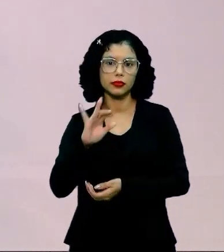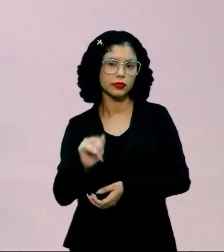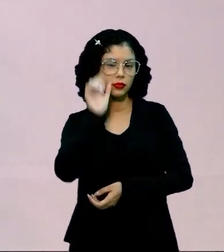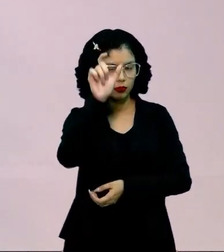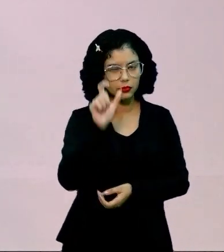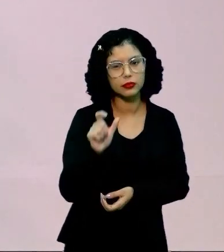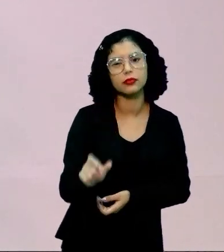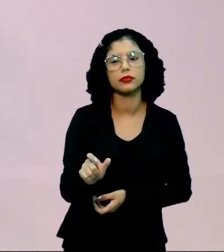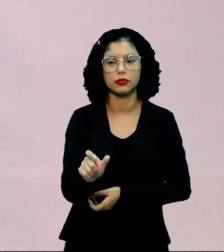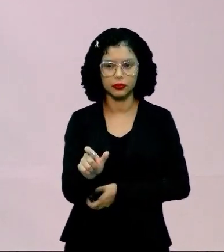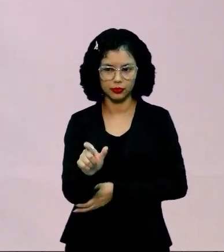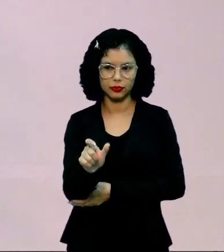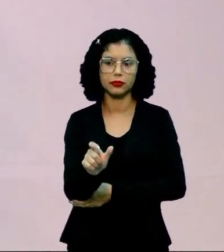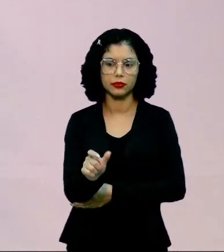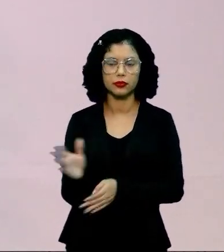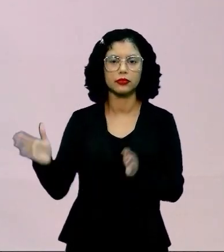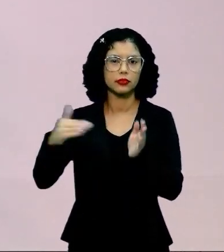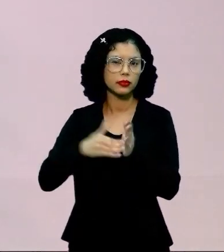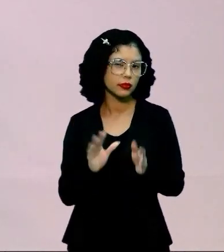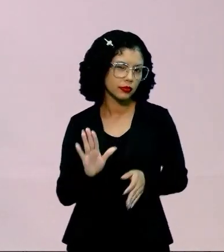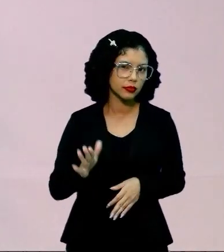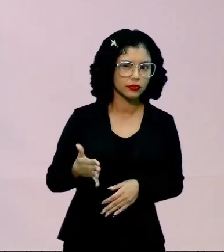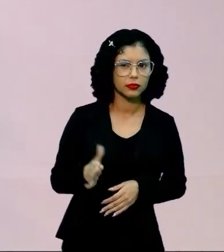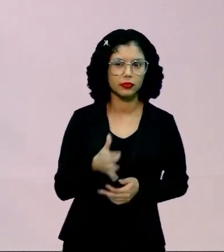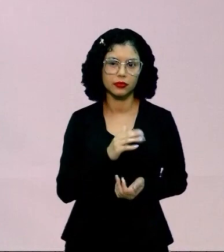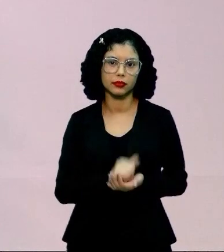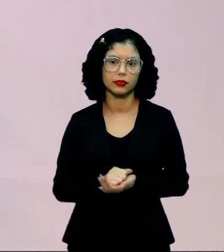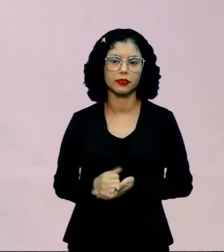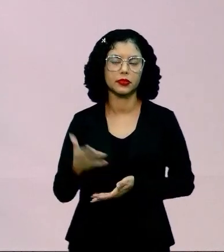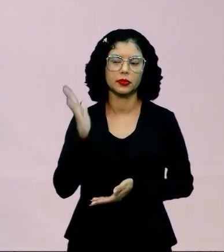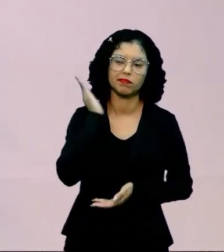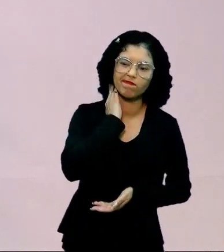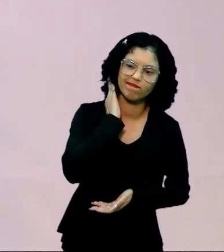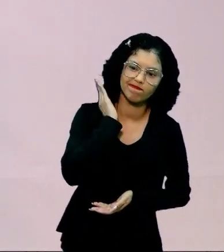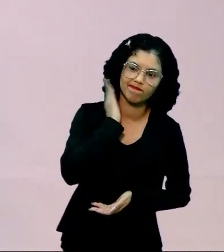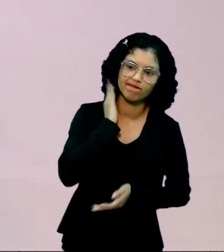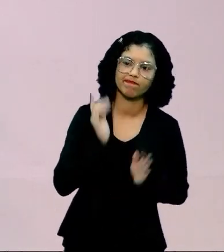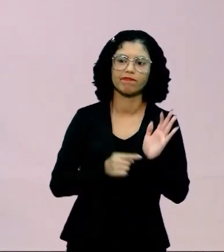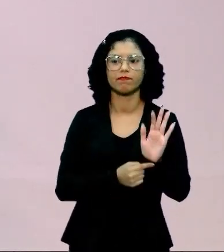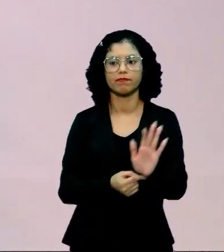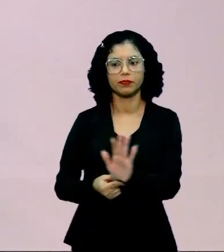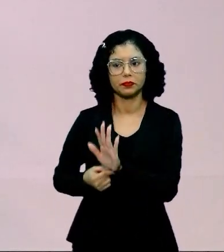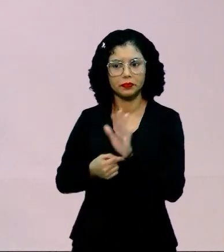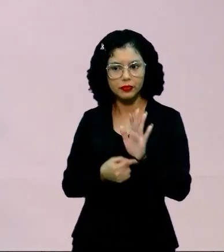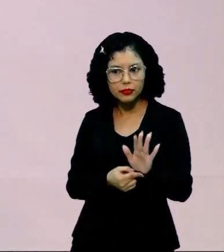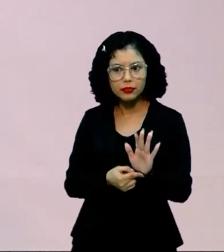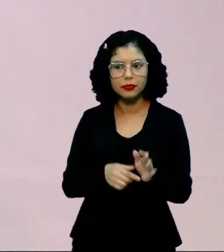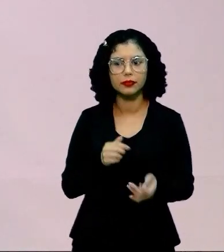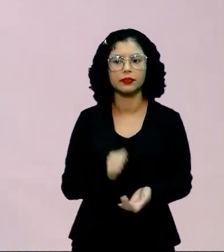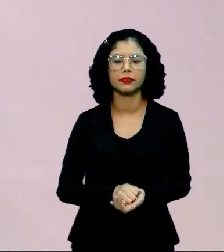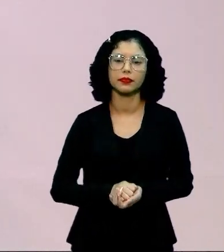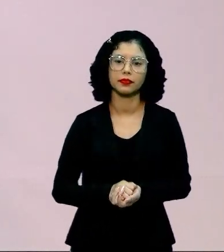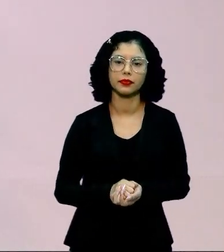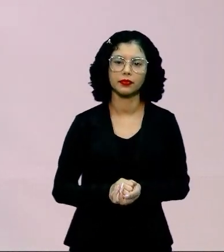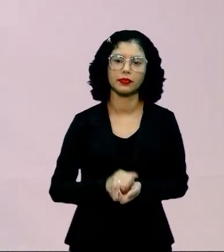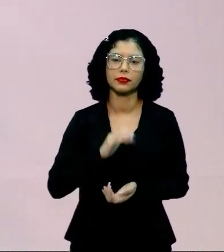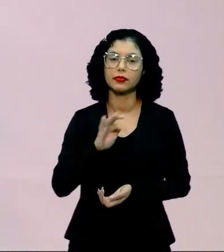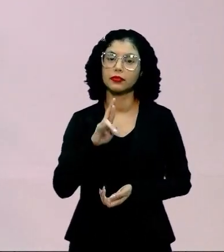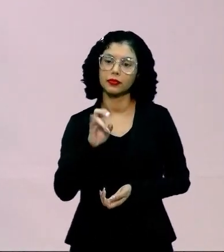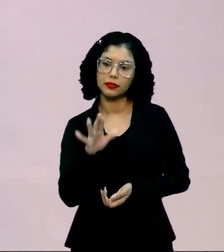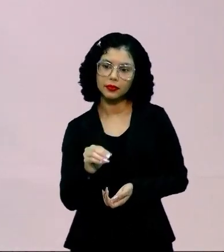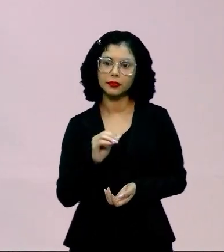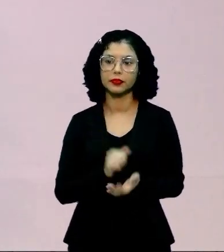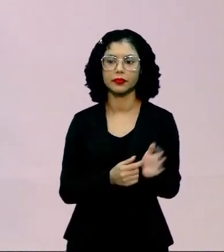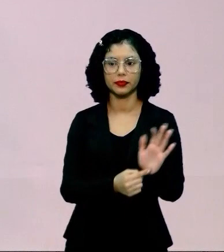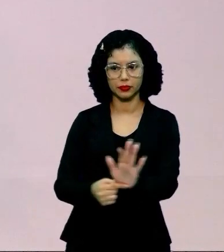personagem até um tanto quanto, diríamos, preguiçoso. A representação de uma caricatura,